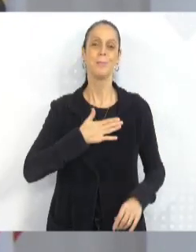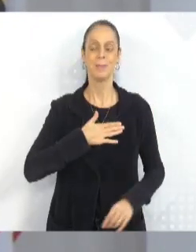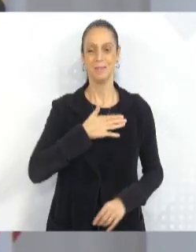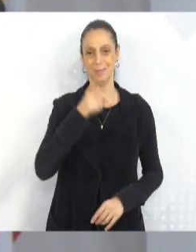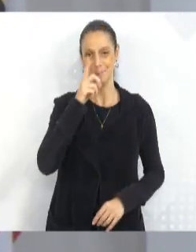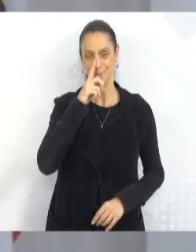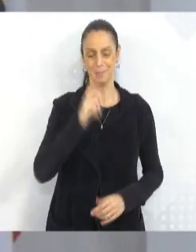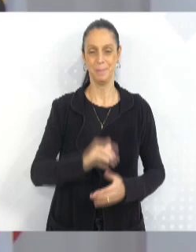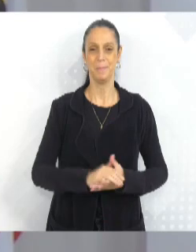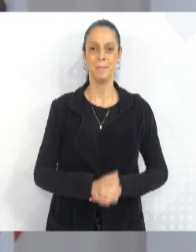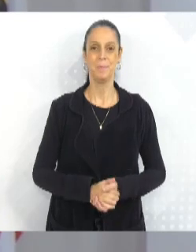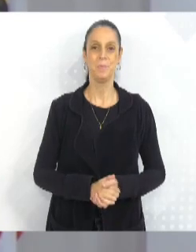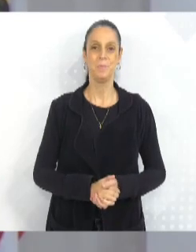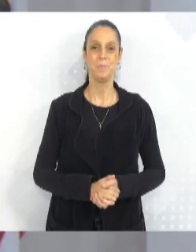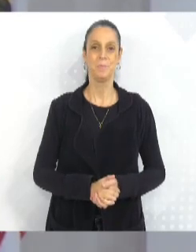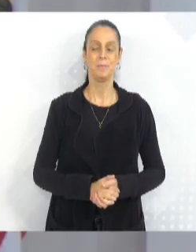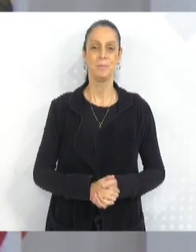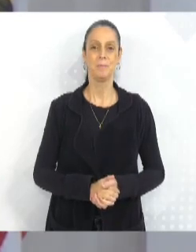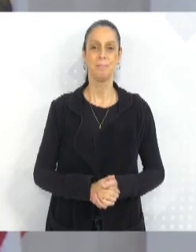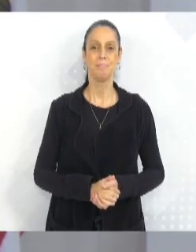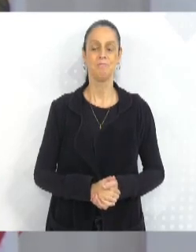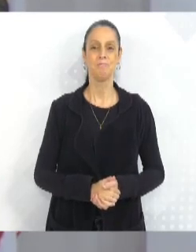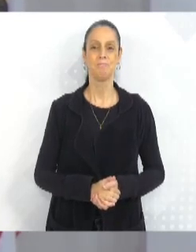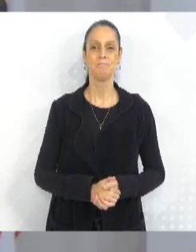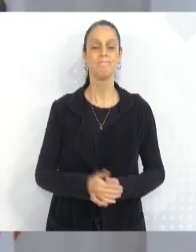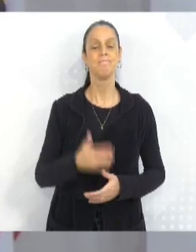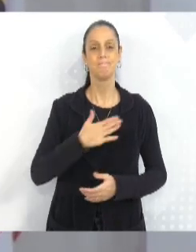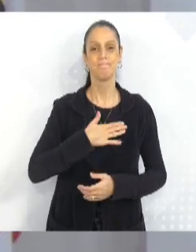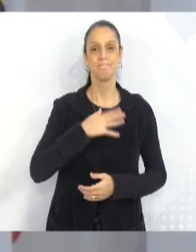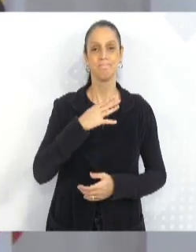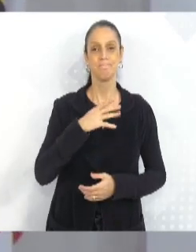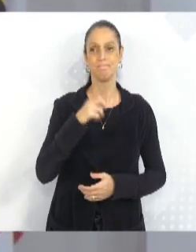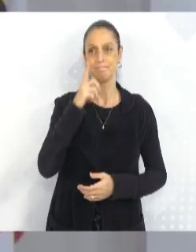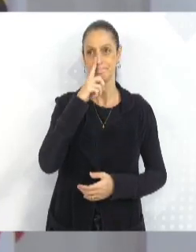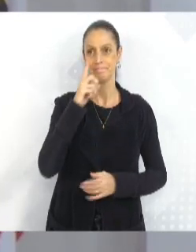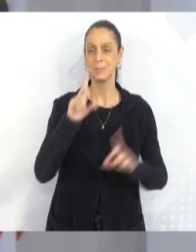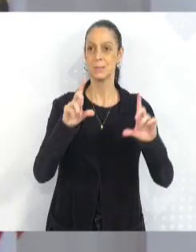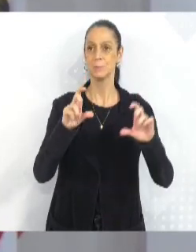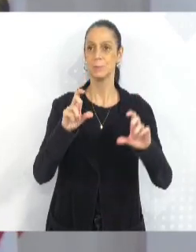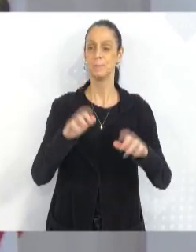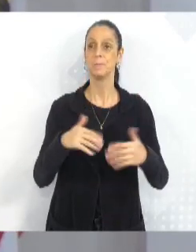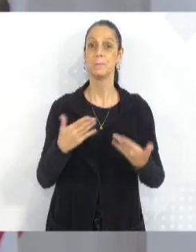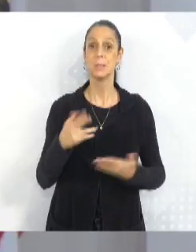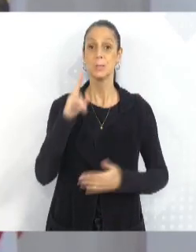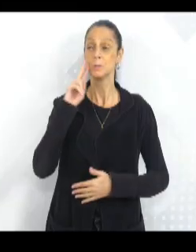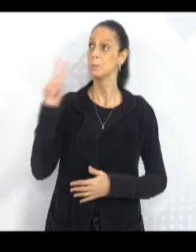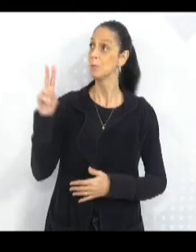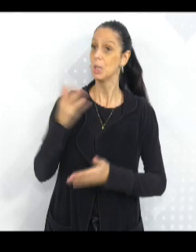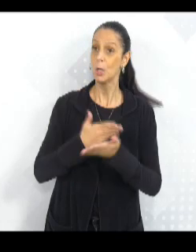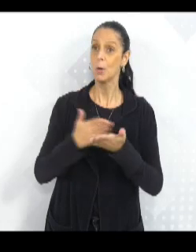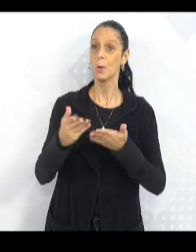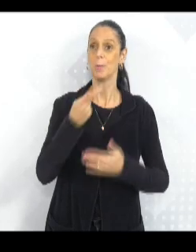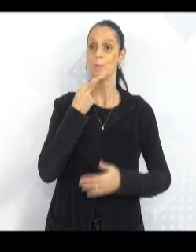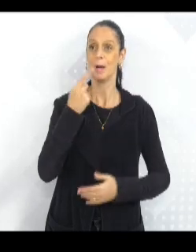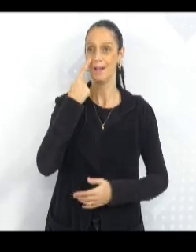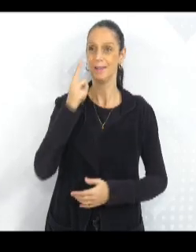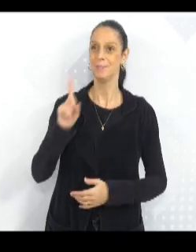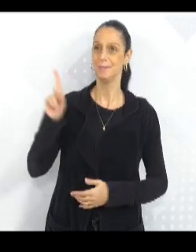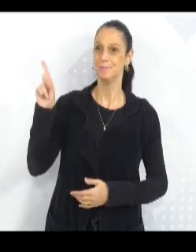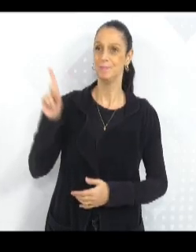relação à minha mãe. Quando aparecer a foto ali, eu já inicio a fala então.